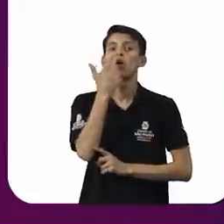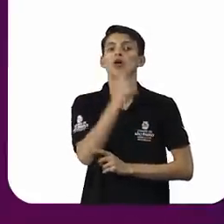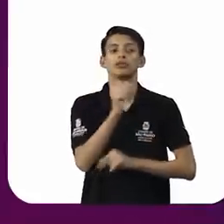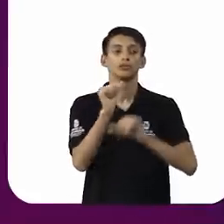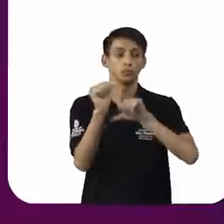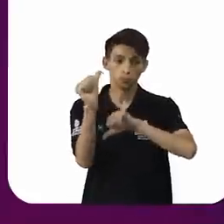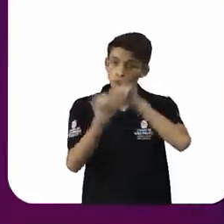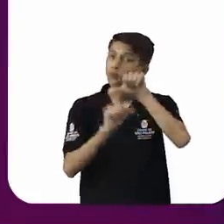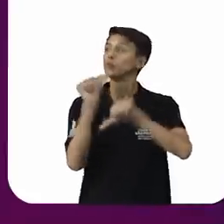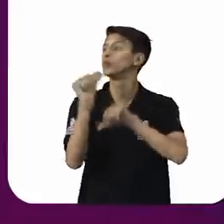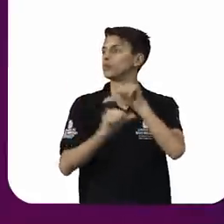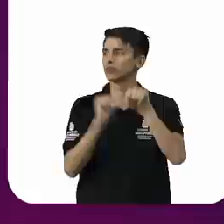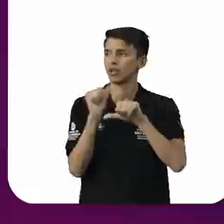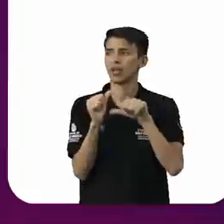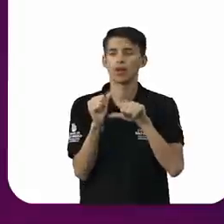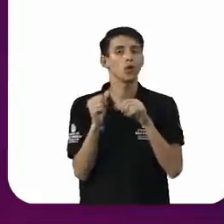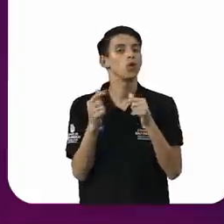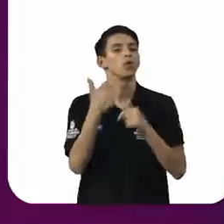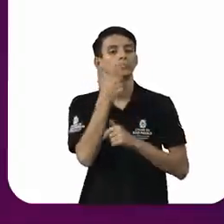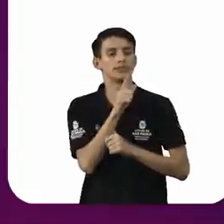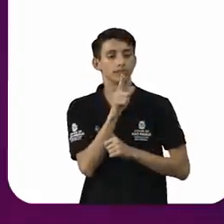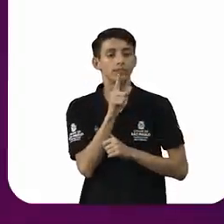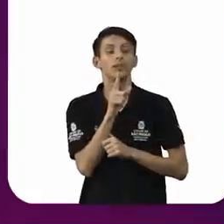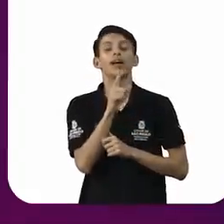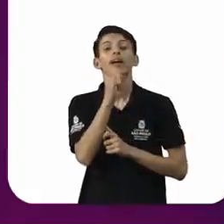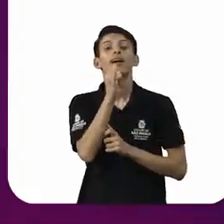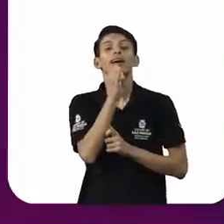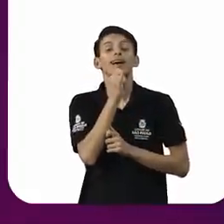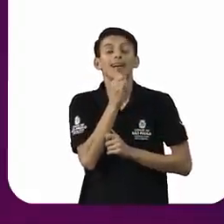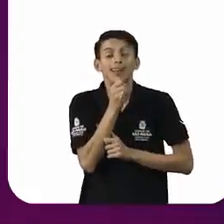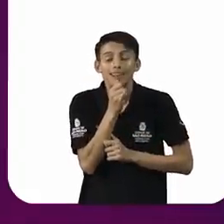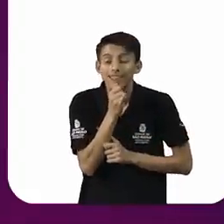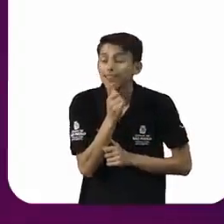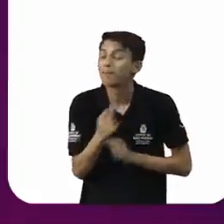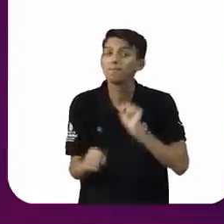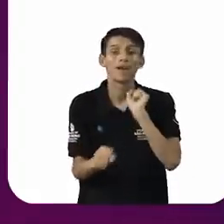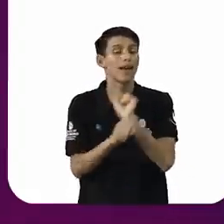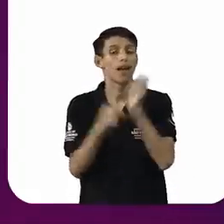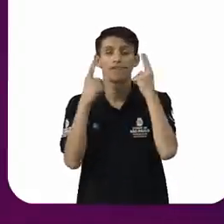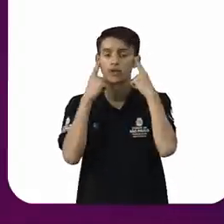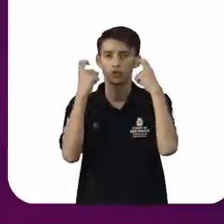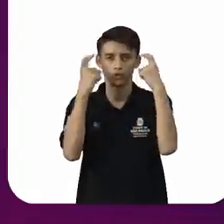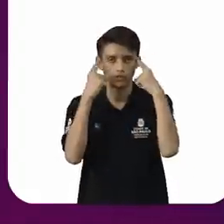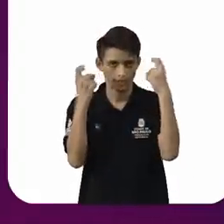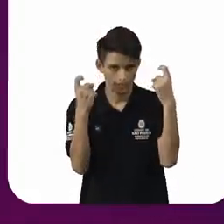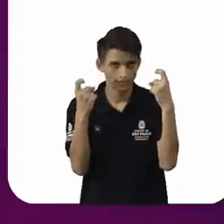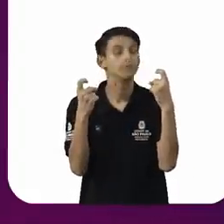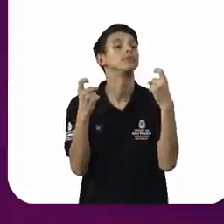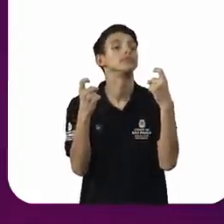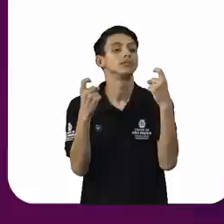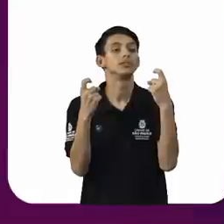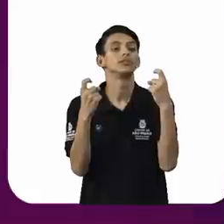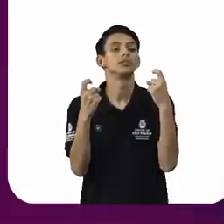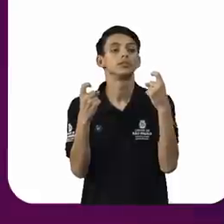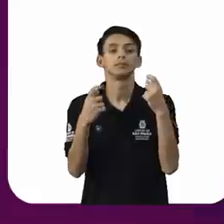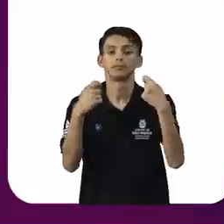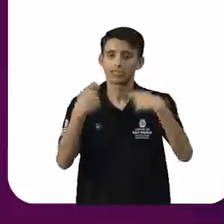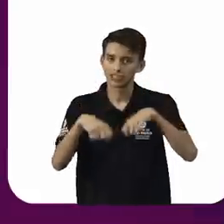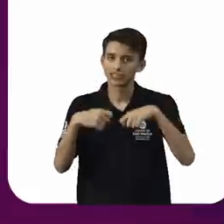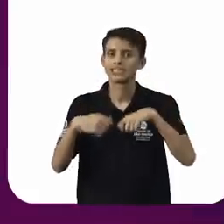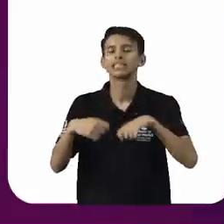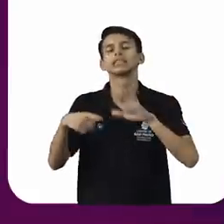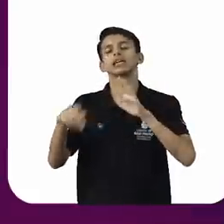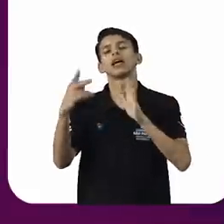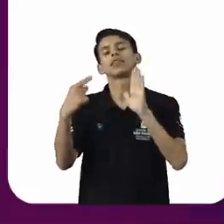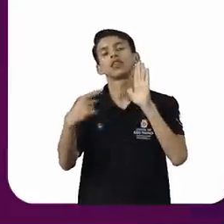na medida em que esses atos de violência de gênero forem denunciados e forem levados